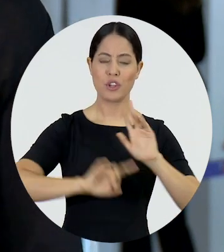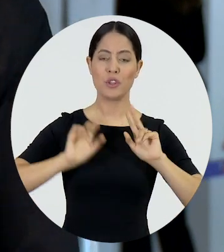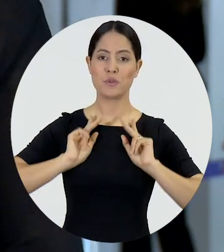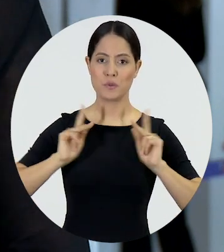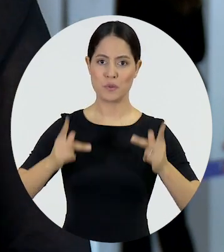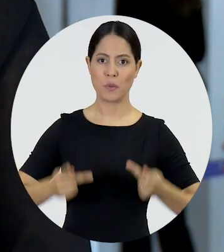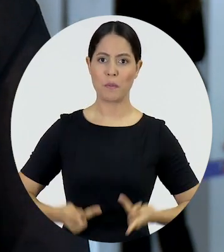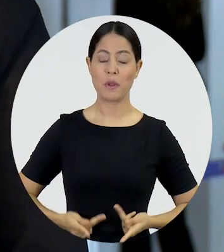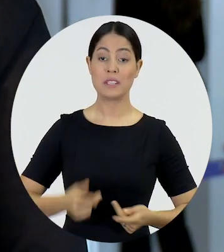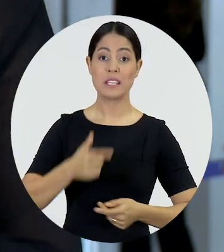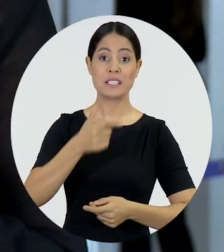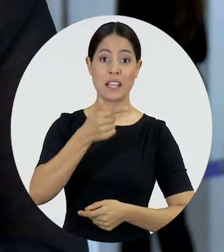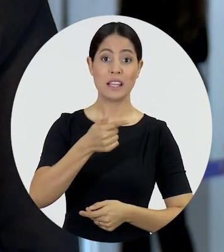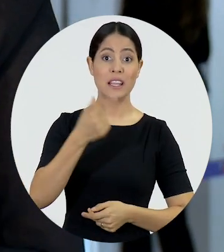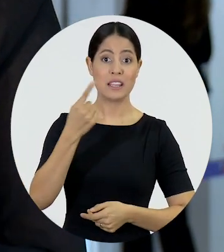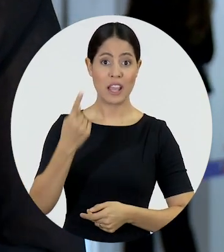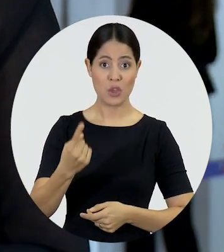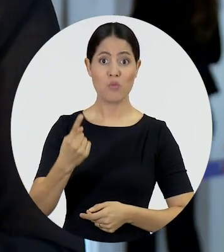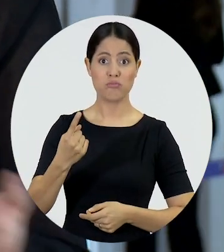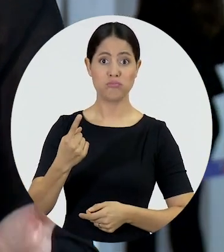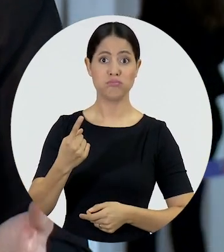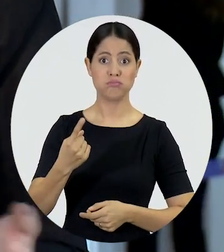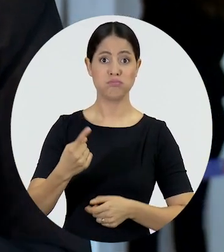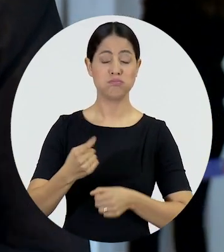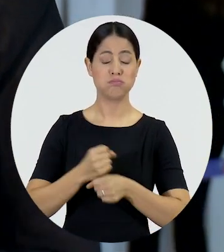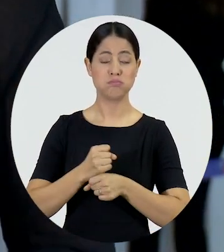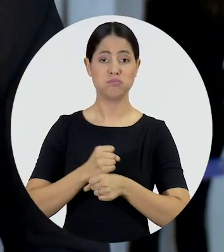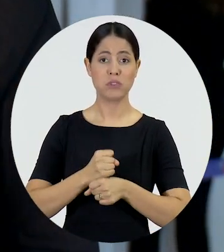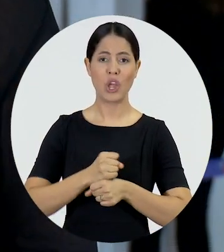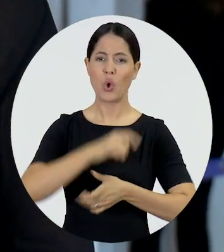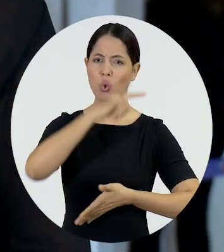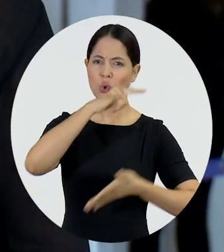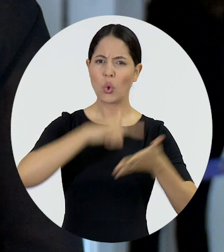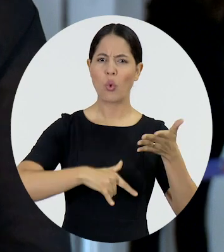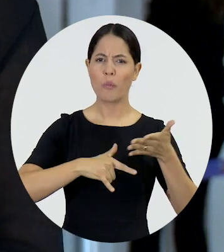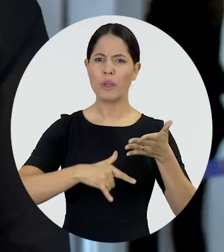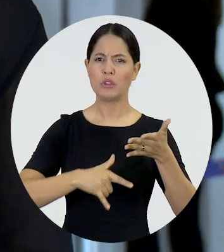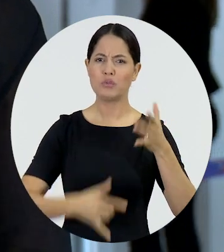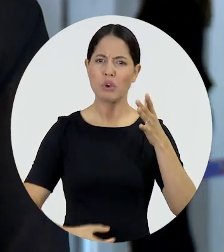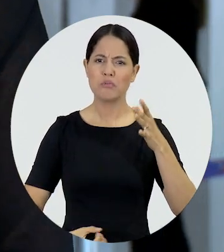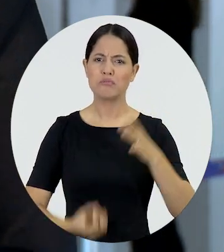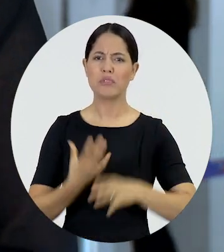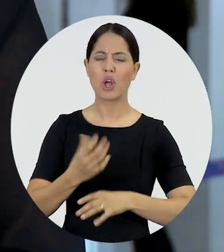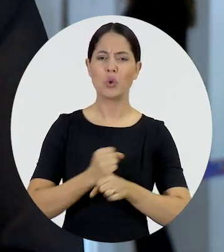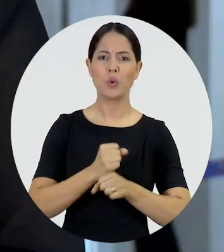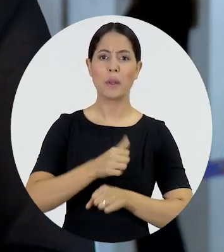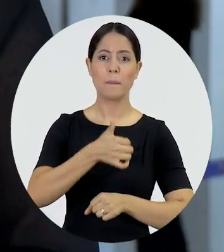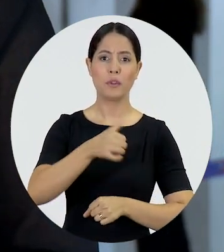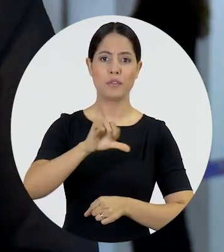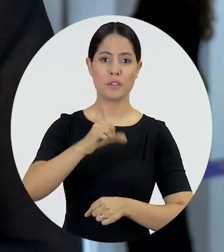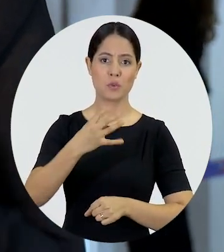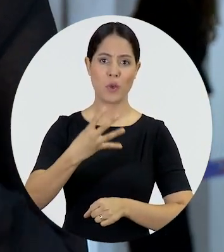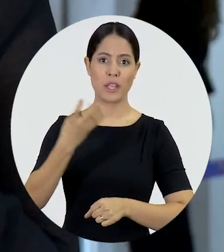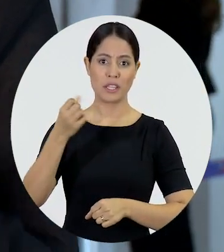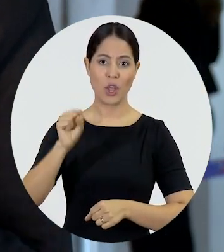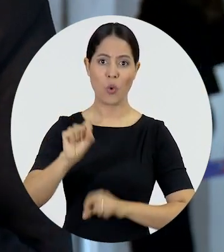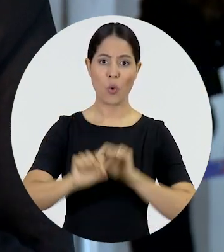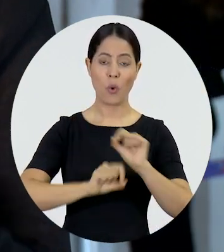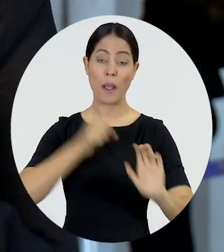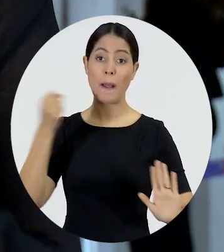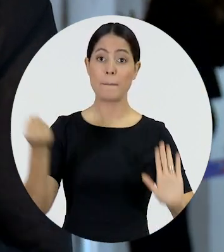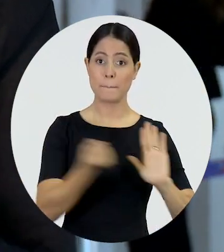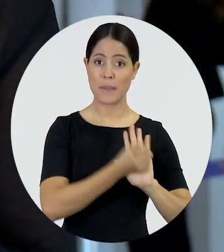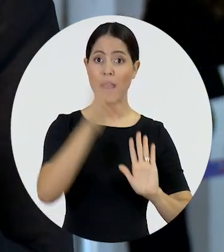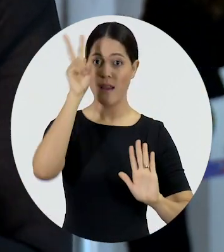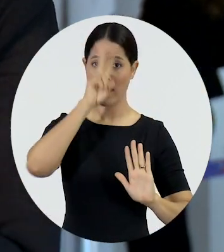71 anos. Esse documento, divulgado em 1948, é um marco na história mundial, pois é